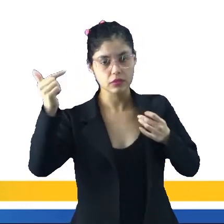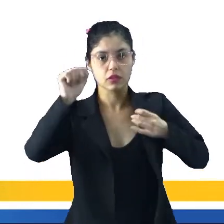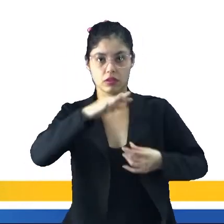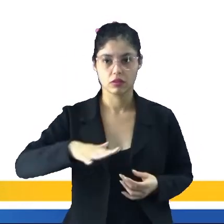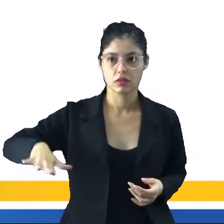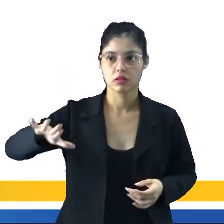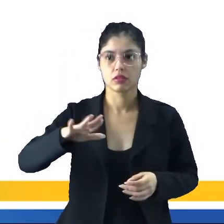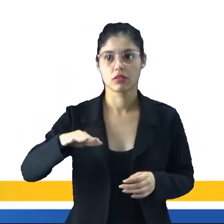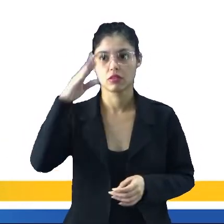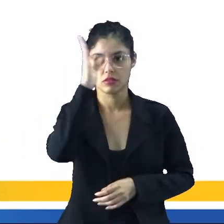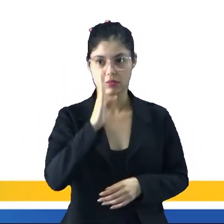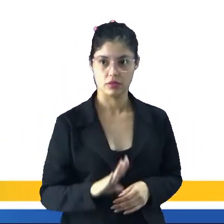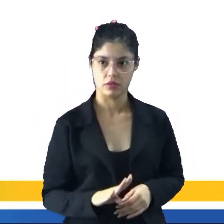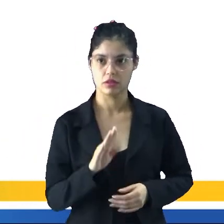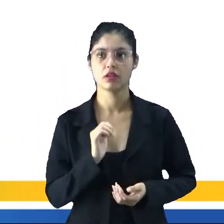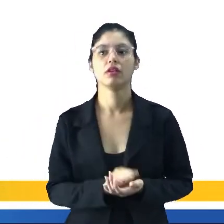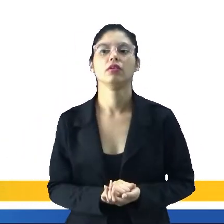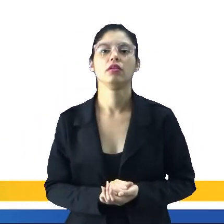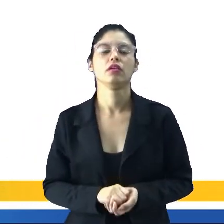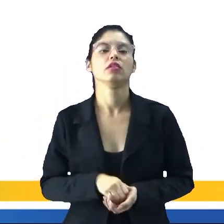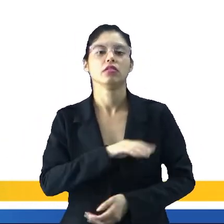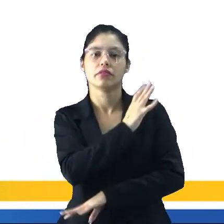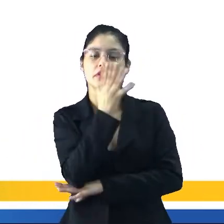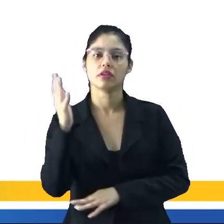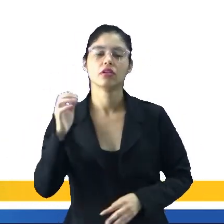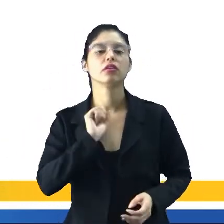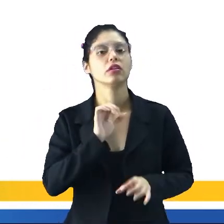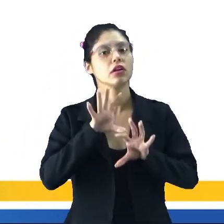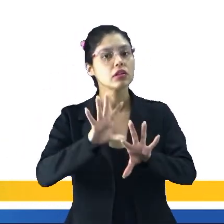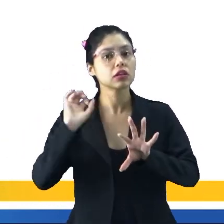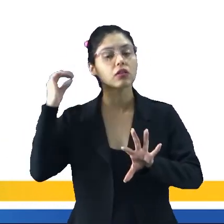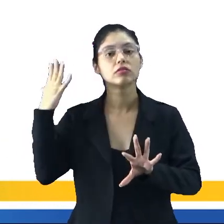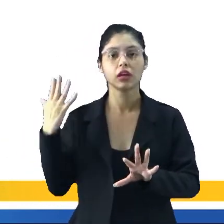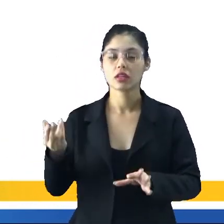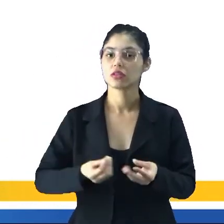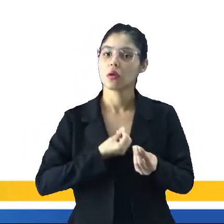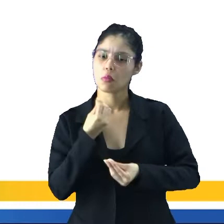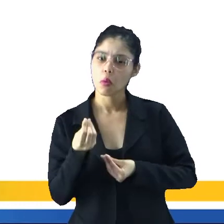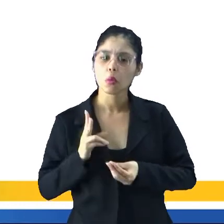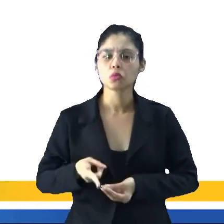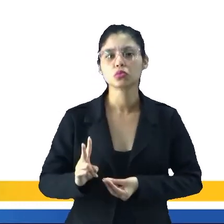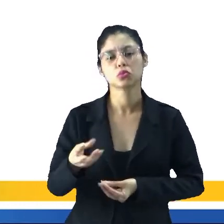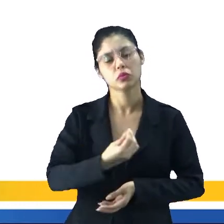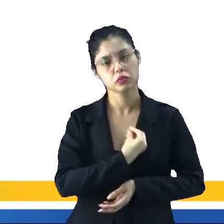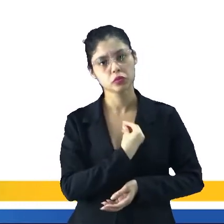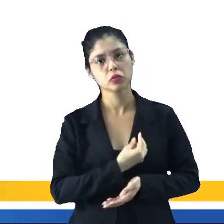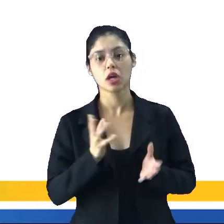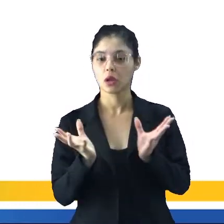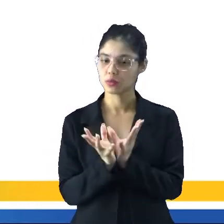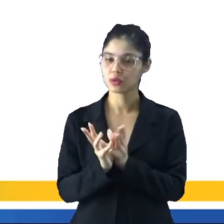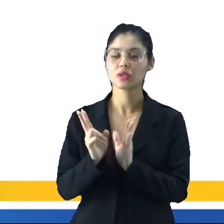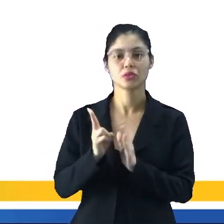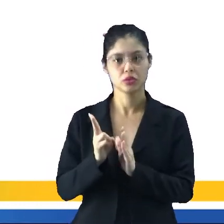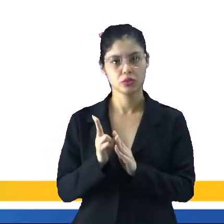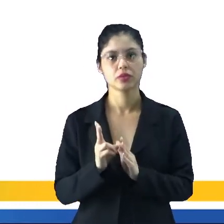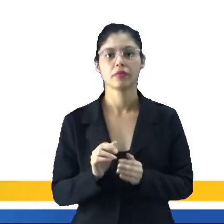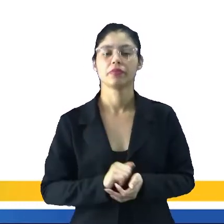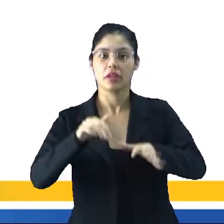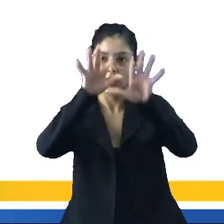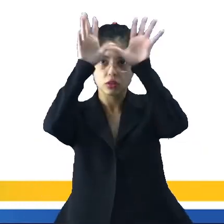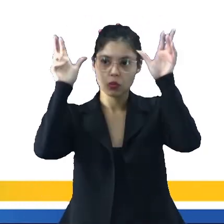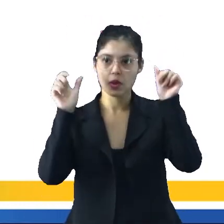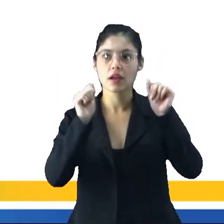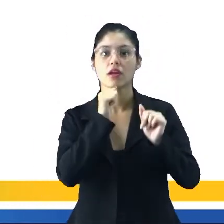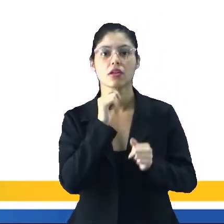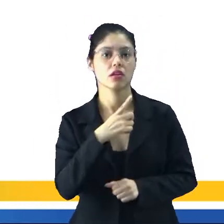áreas de floresta no Brasil, e isso acaba mantendo, né, o modo de vida tradicional dessas comunidades. No Acre, a